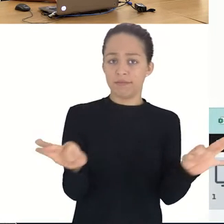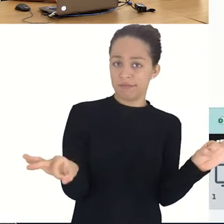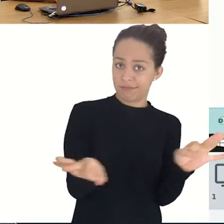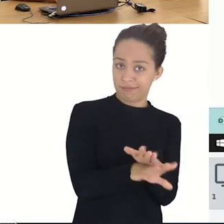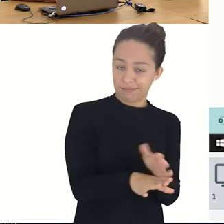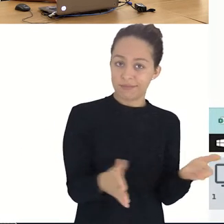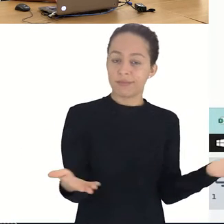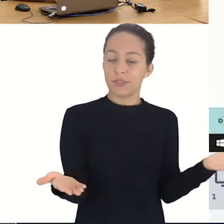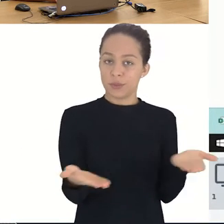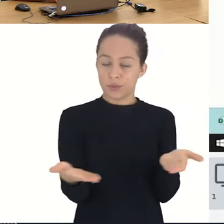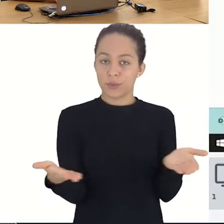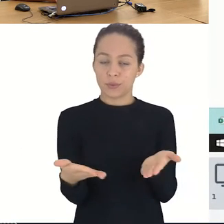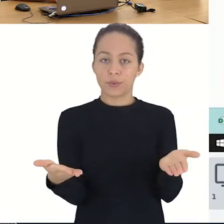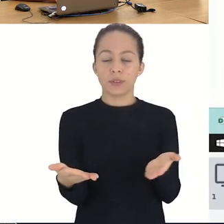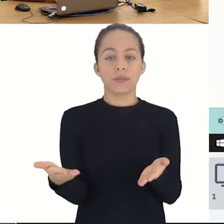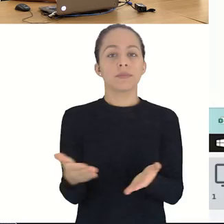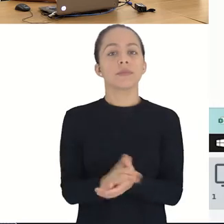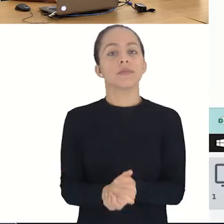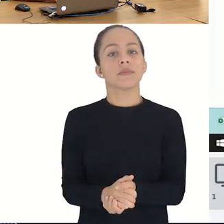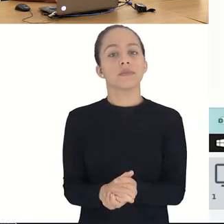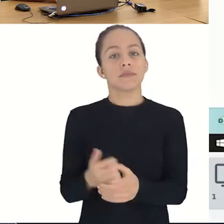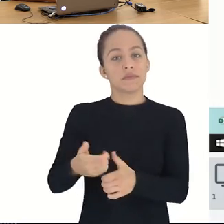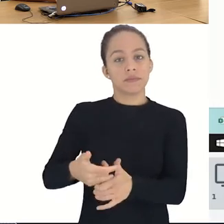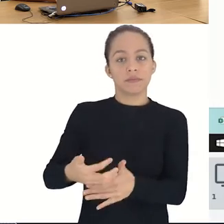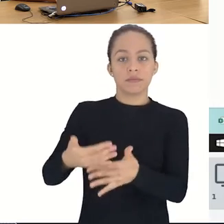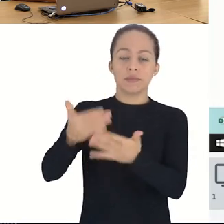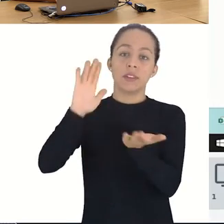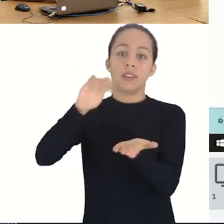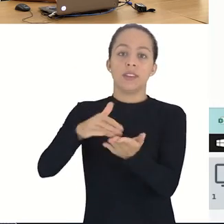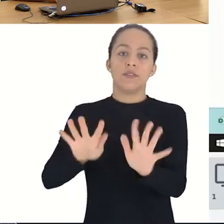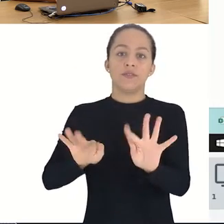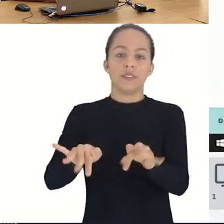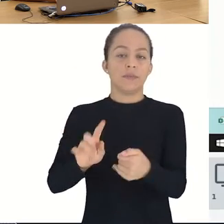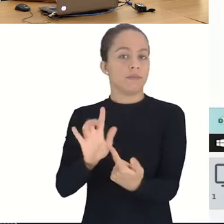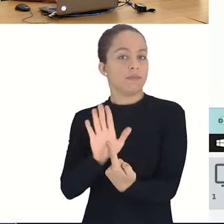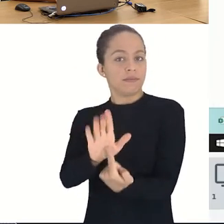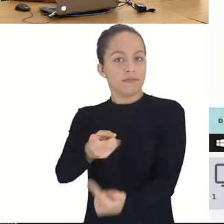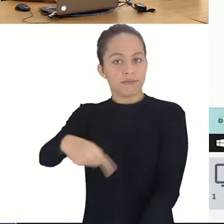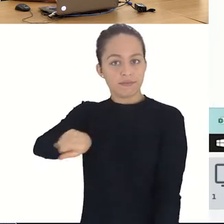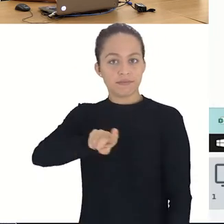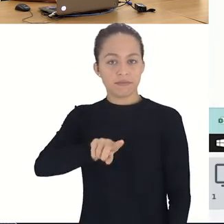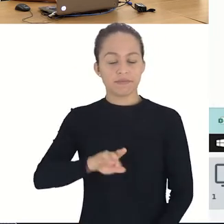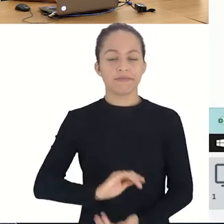Pronto, o sorteio já foi realizado. Vamos então passar a listar a tela até o final.